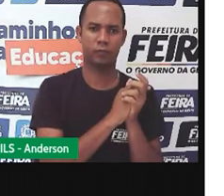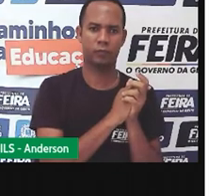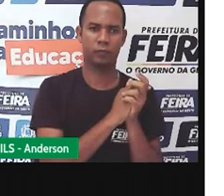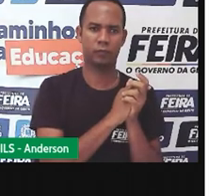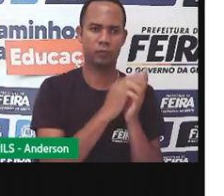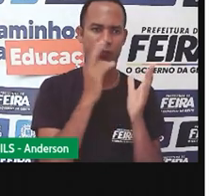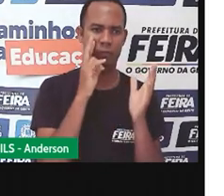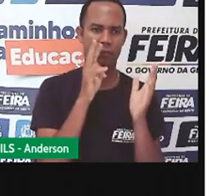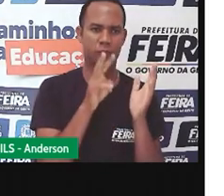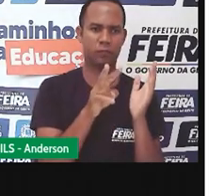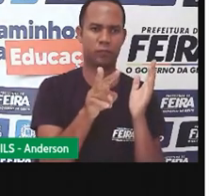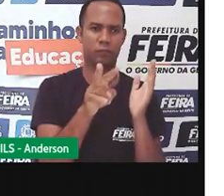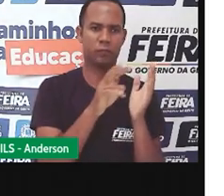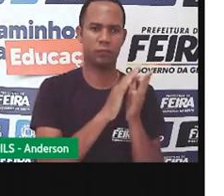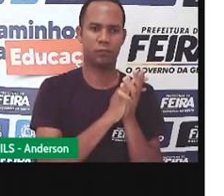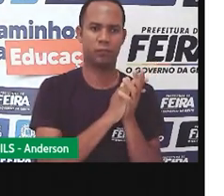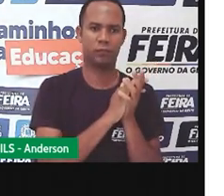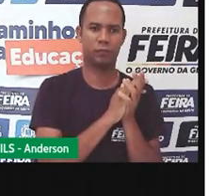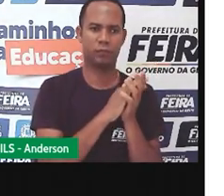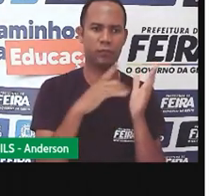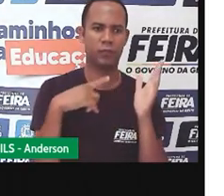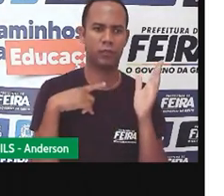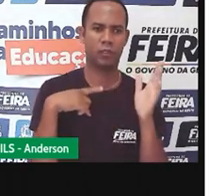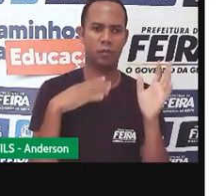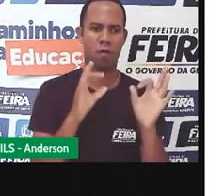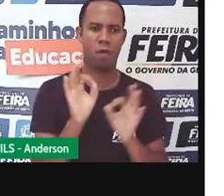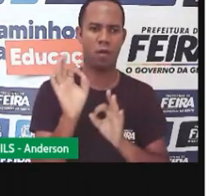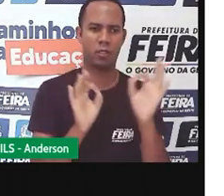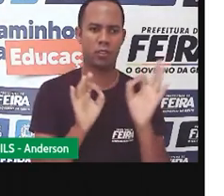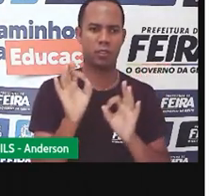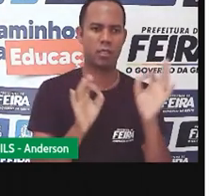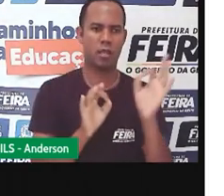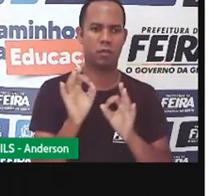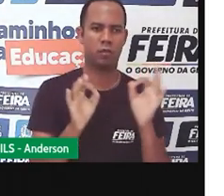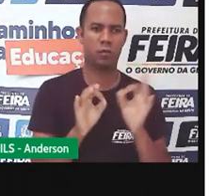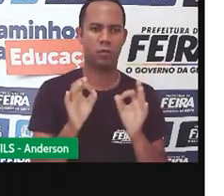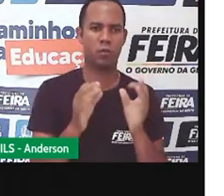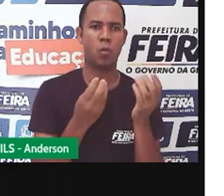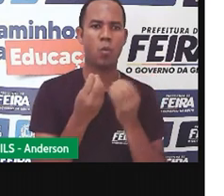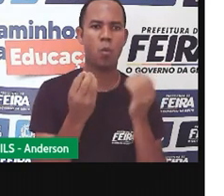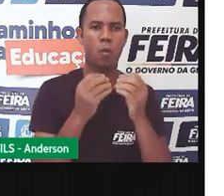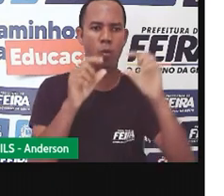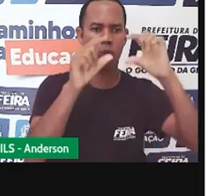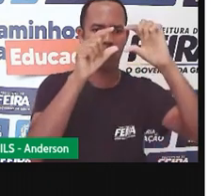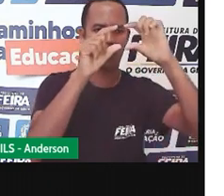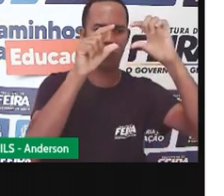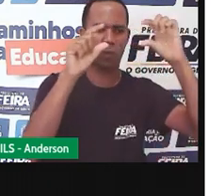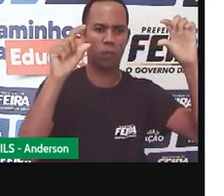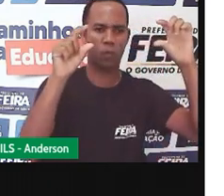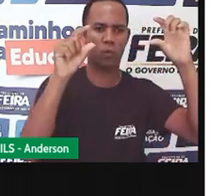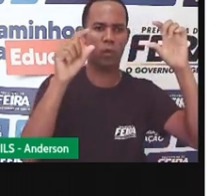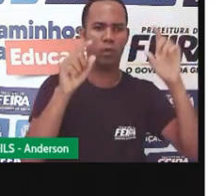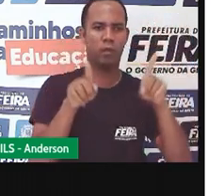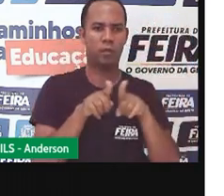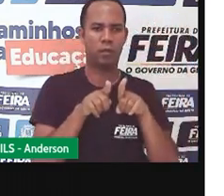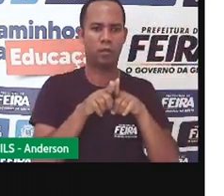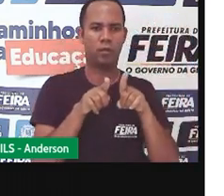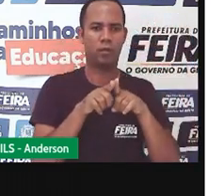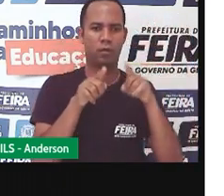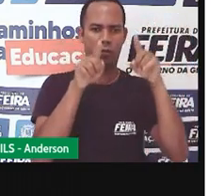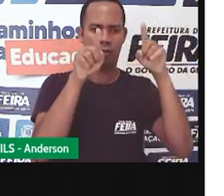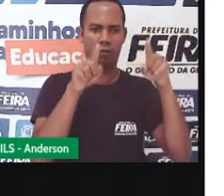pode ver no slide. O jornal, ele é organizado dessa forma. Temos cabeçalho, manchete,